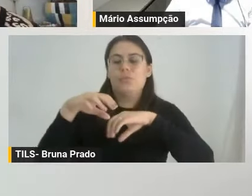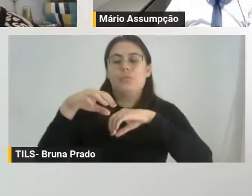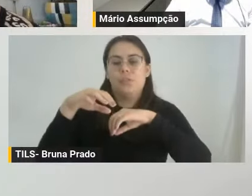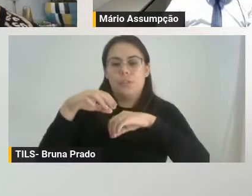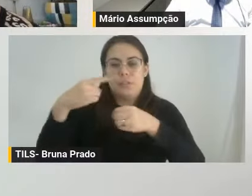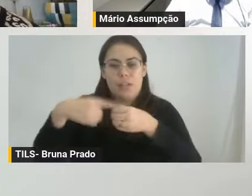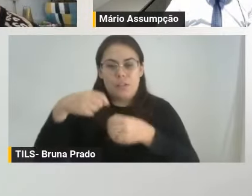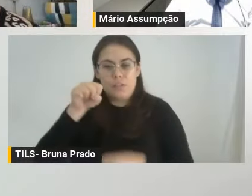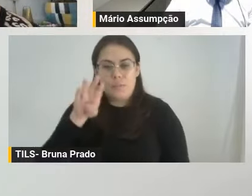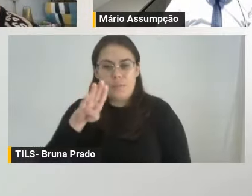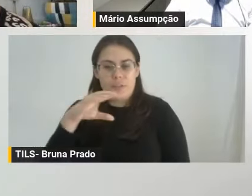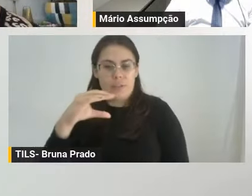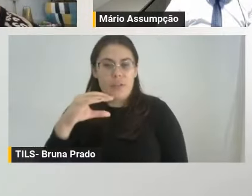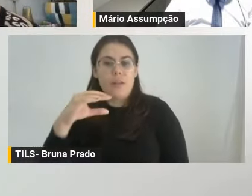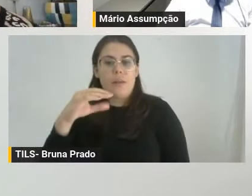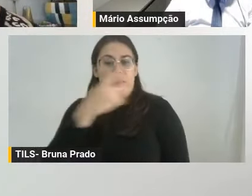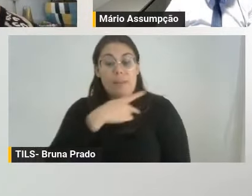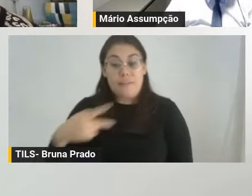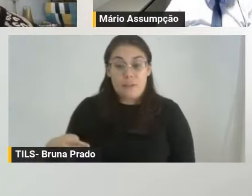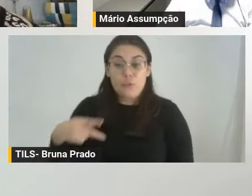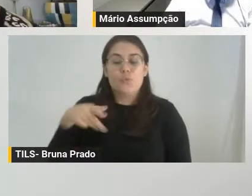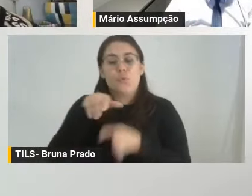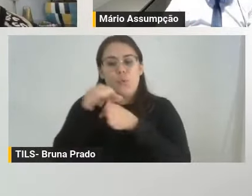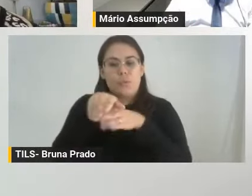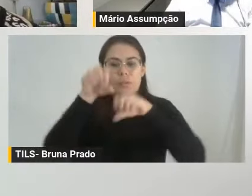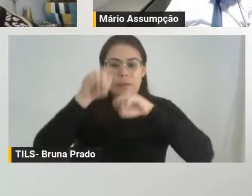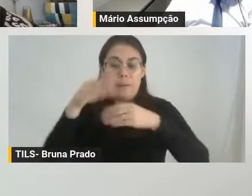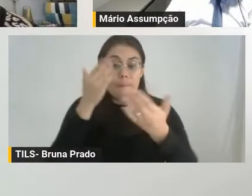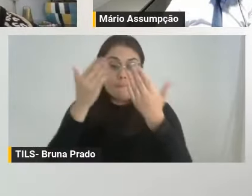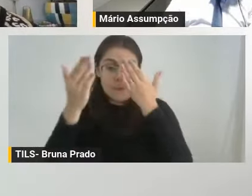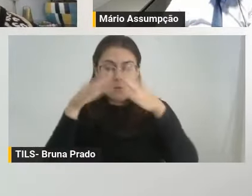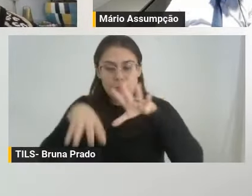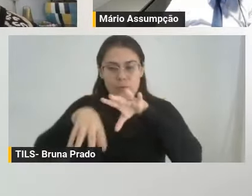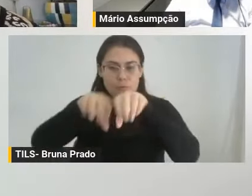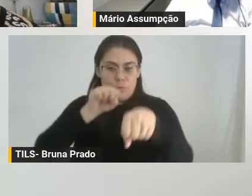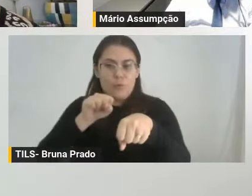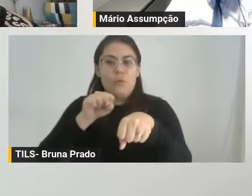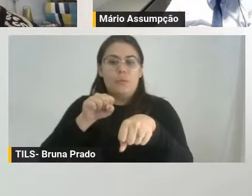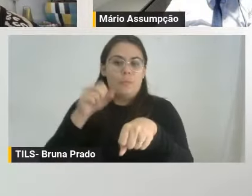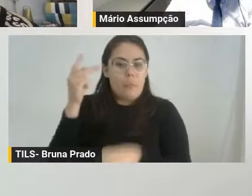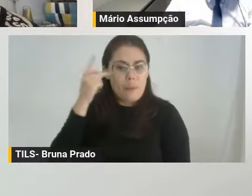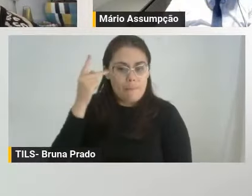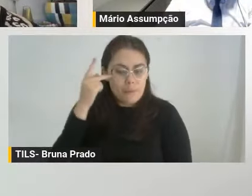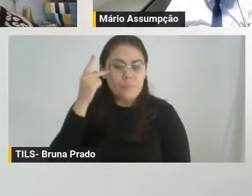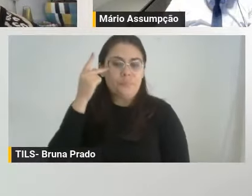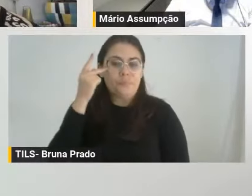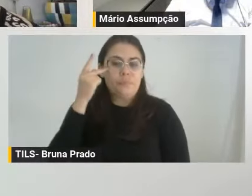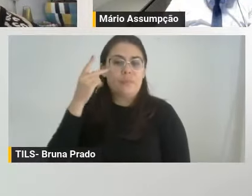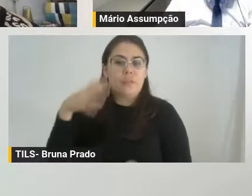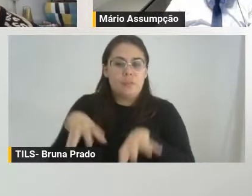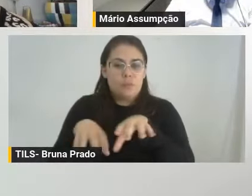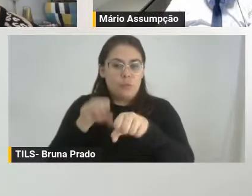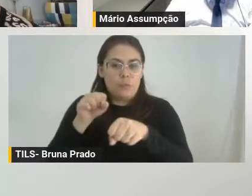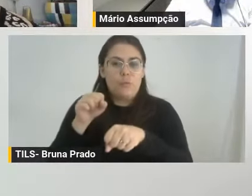presidente do Conselho Municipal de Educação, psicóloga formada pela Universidade Paulista, graduada em pedagogia pela Faculdade